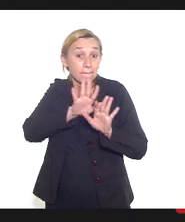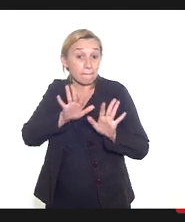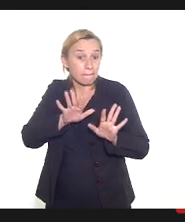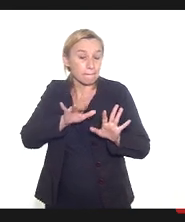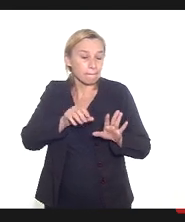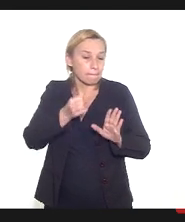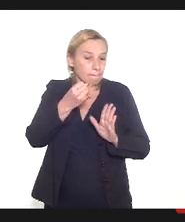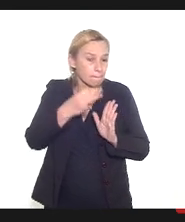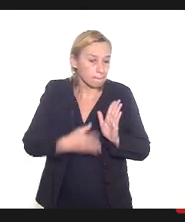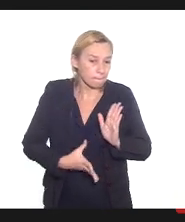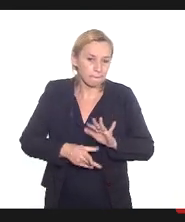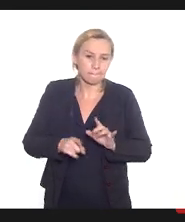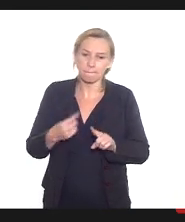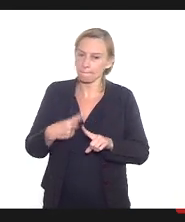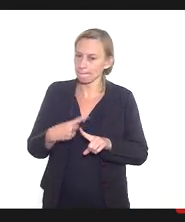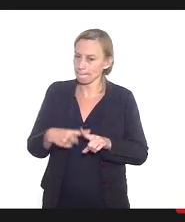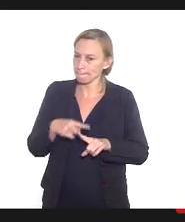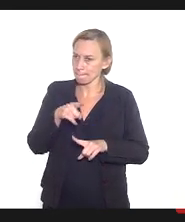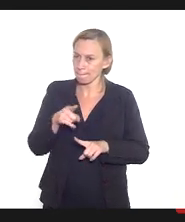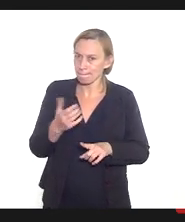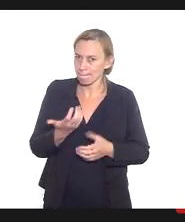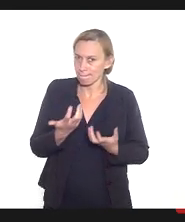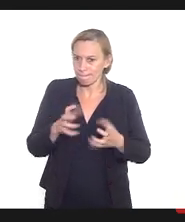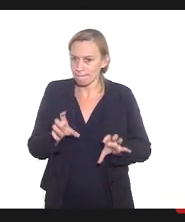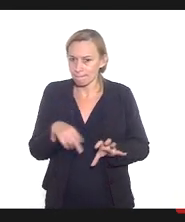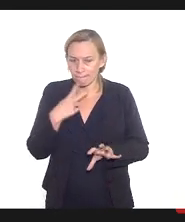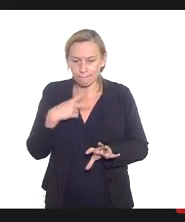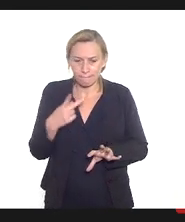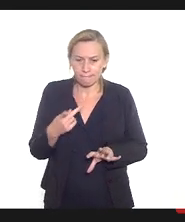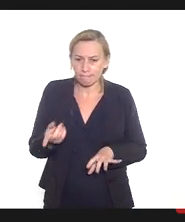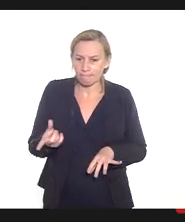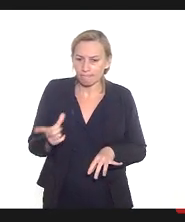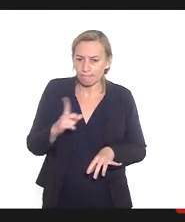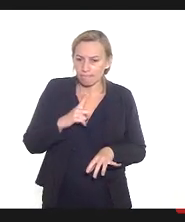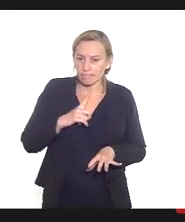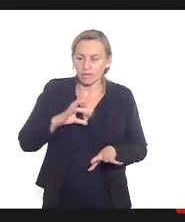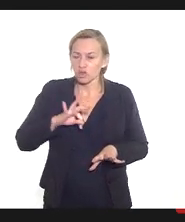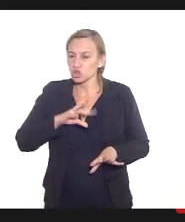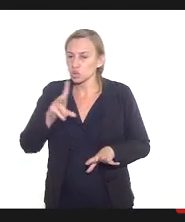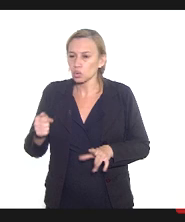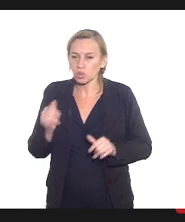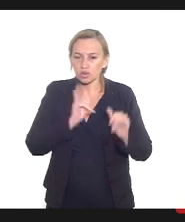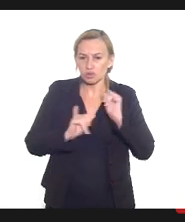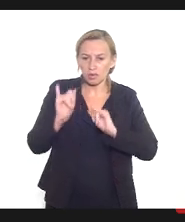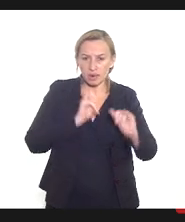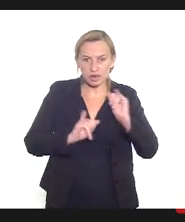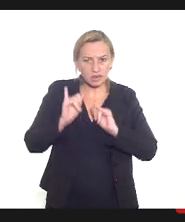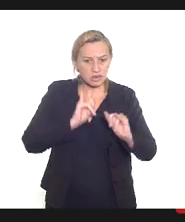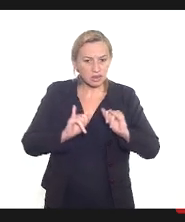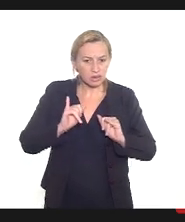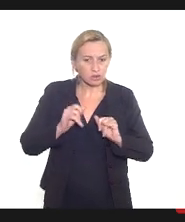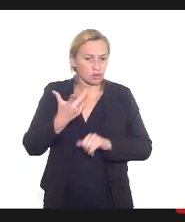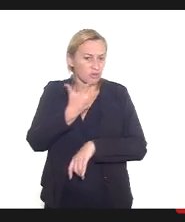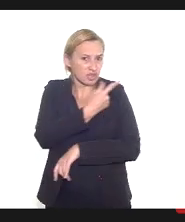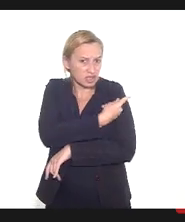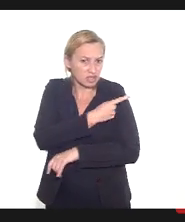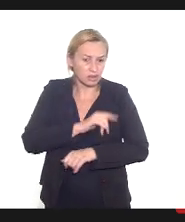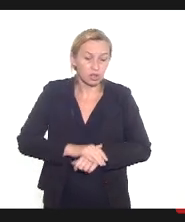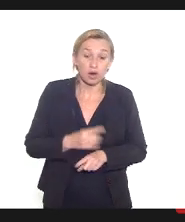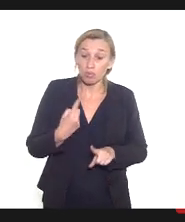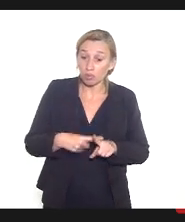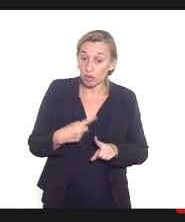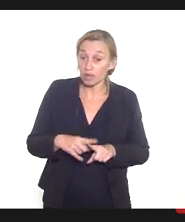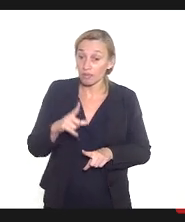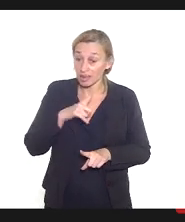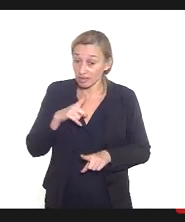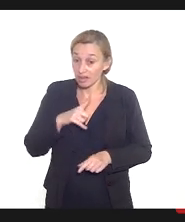porque isso não quer dizer que ela tenha todas as informações sobre as vacinas porque para